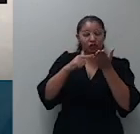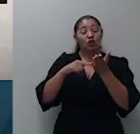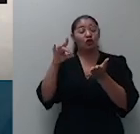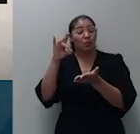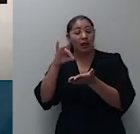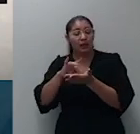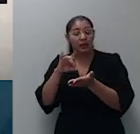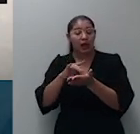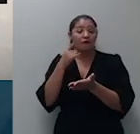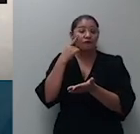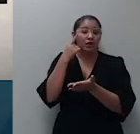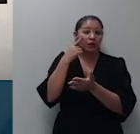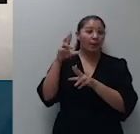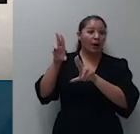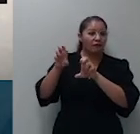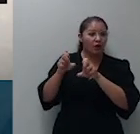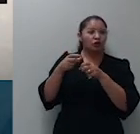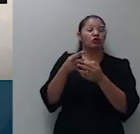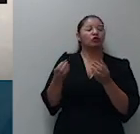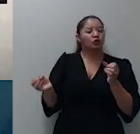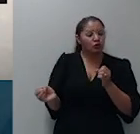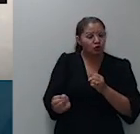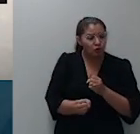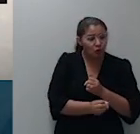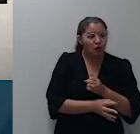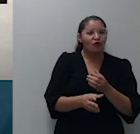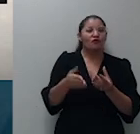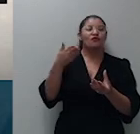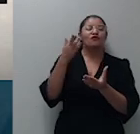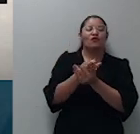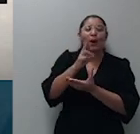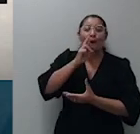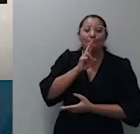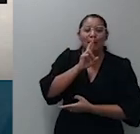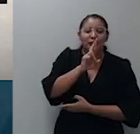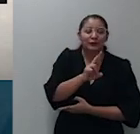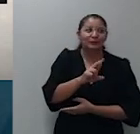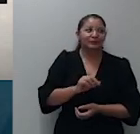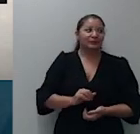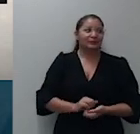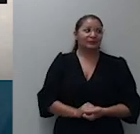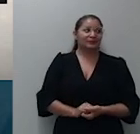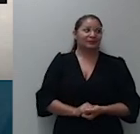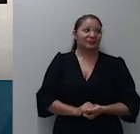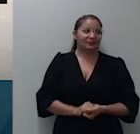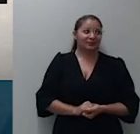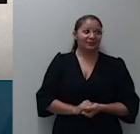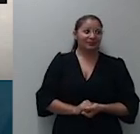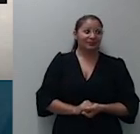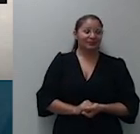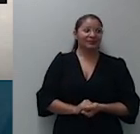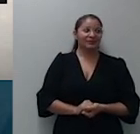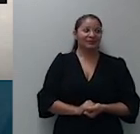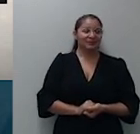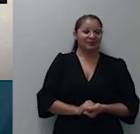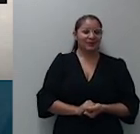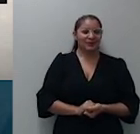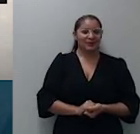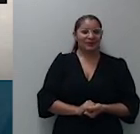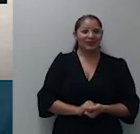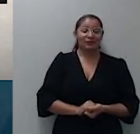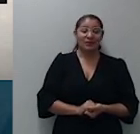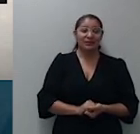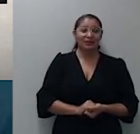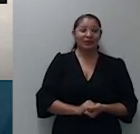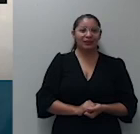proferida nova sentença de acordo com o título executivo transitado em julgado disse o tribunal foram opostos novos